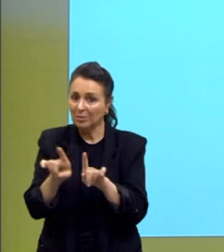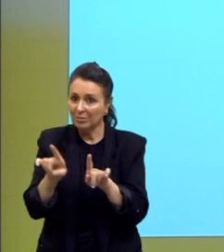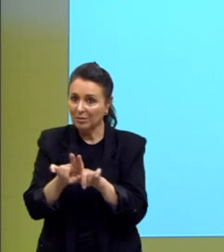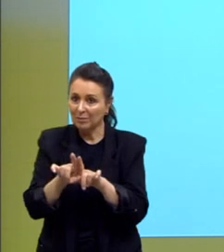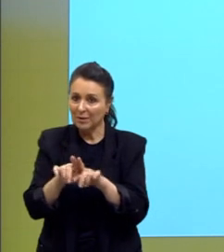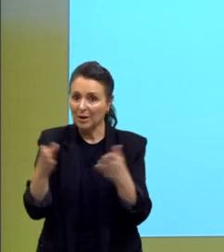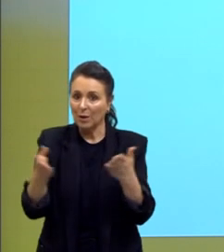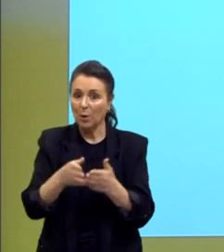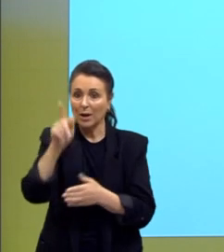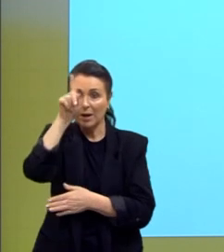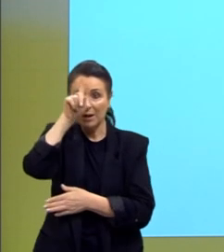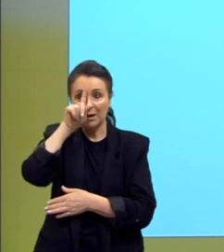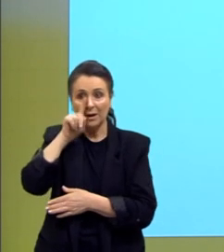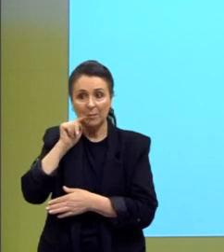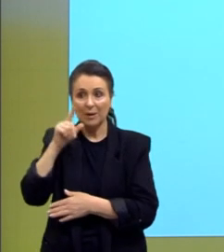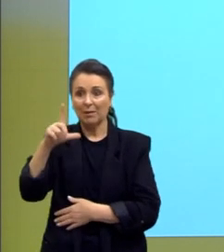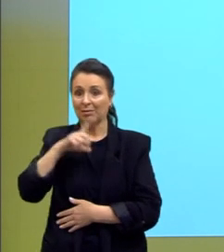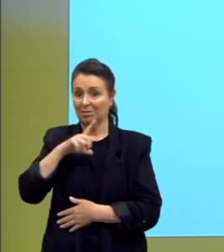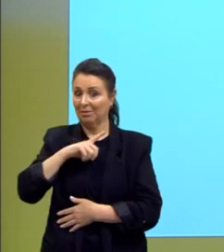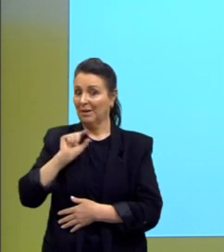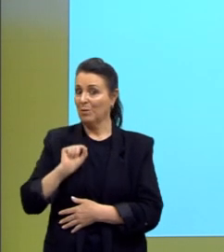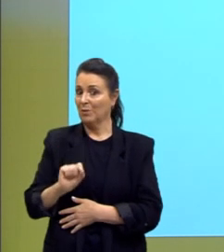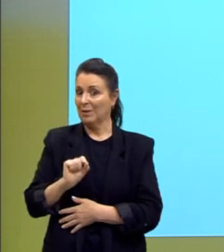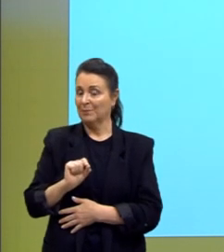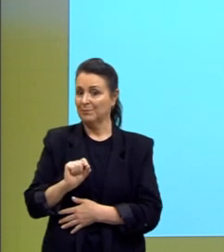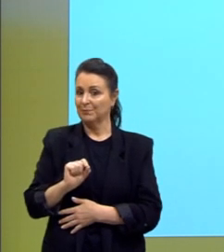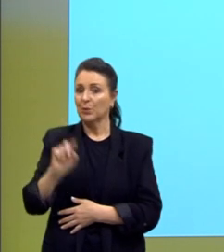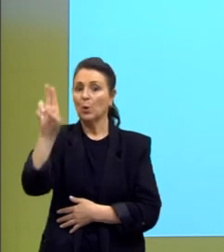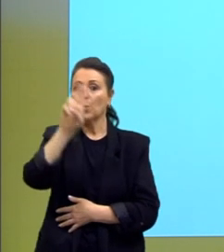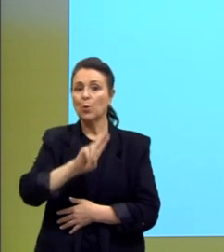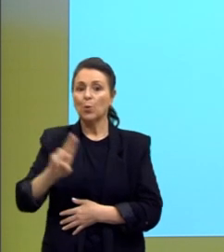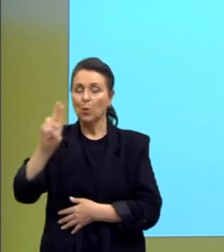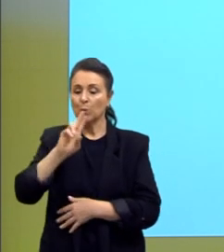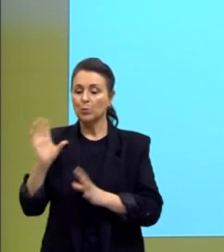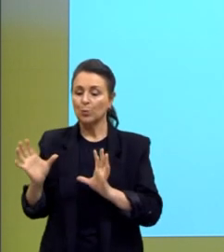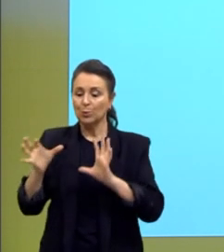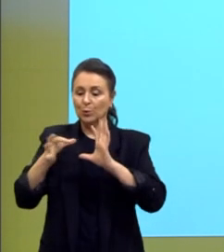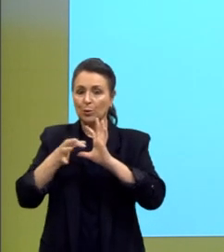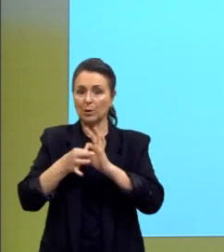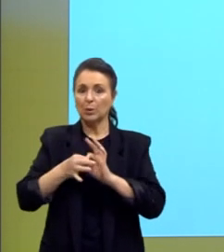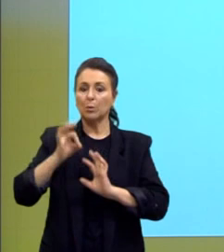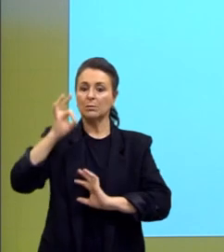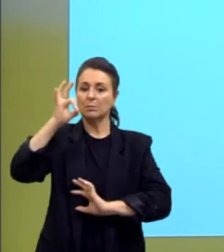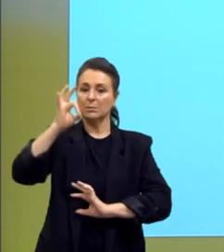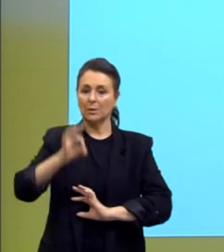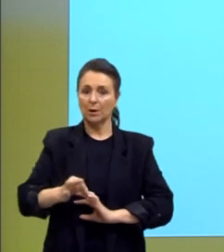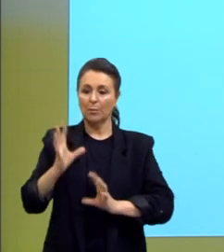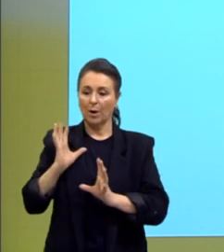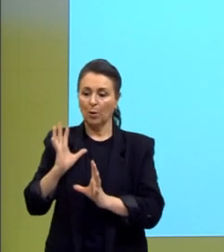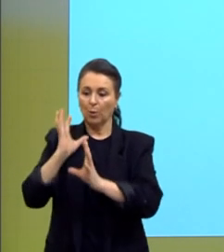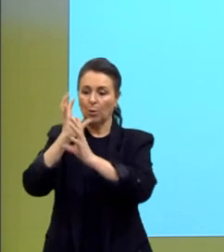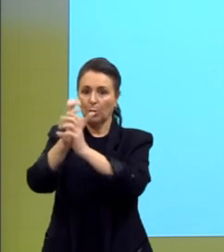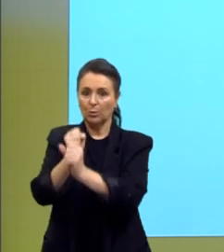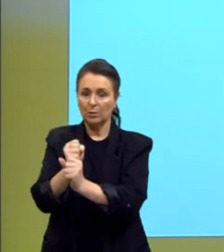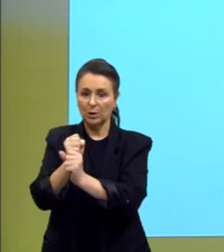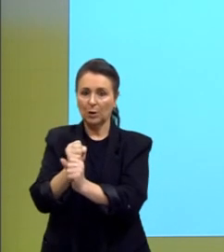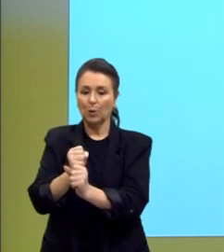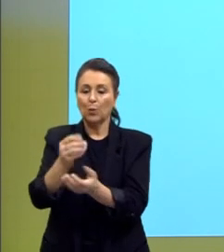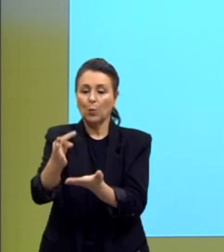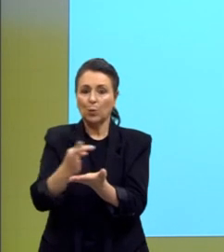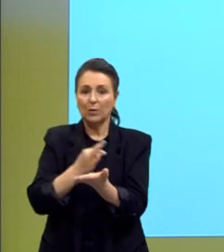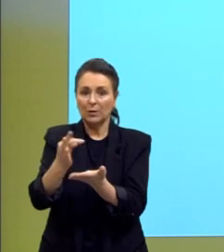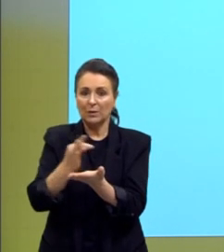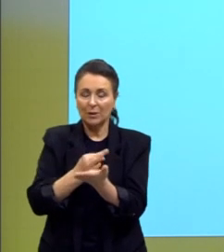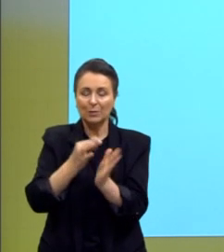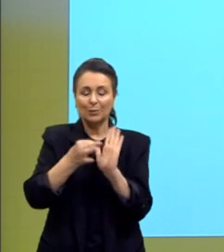amarelo, nós temos uso de conector adequado à conclusão do texto dissertativo